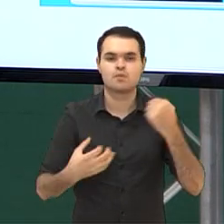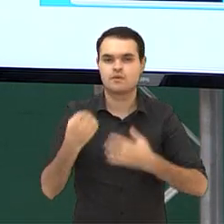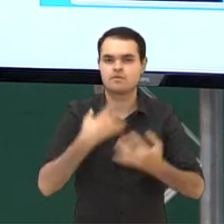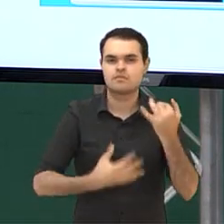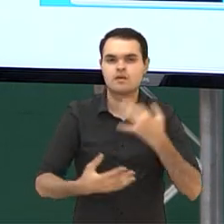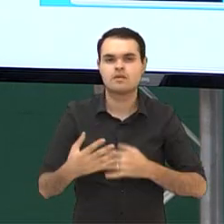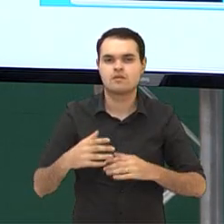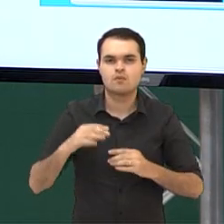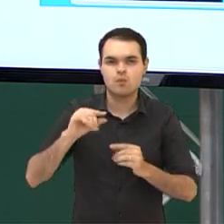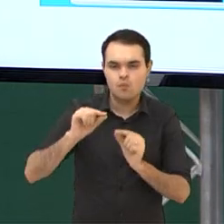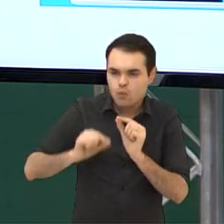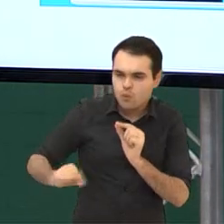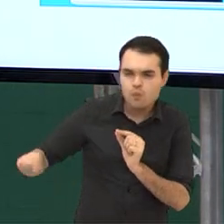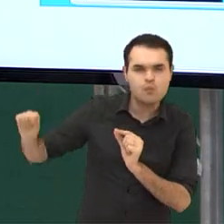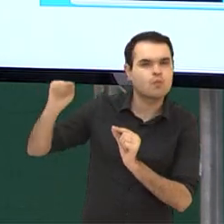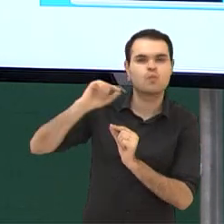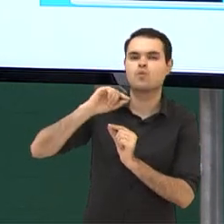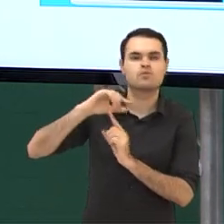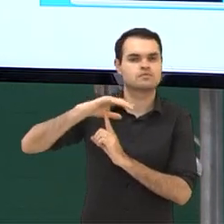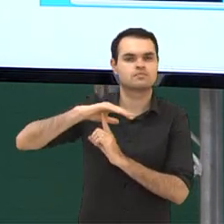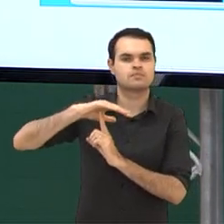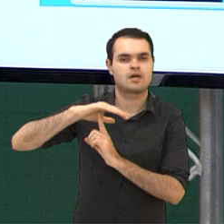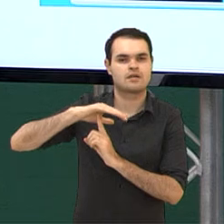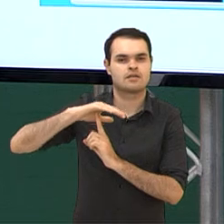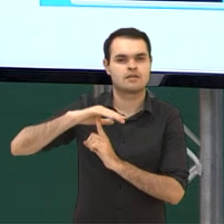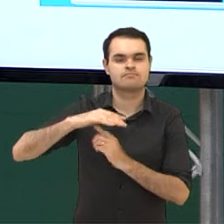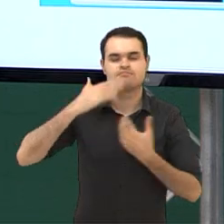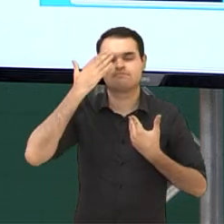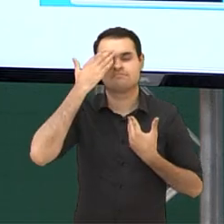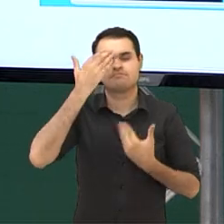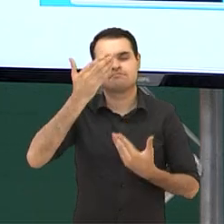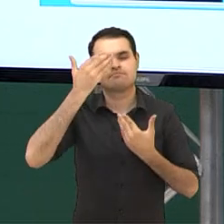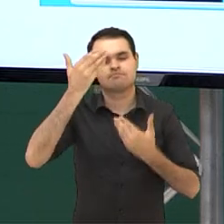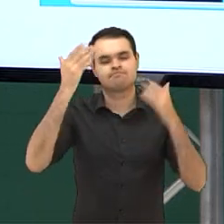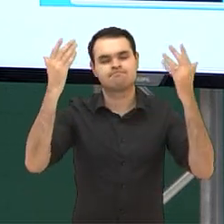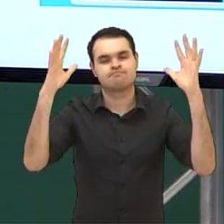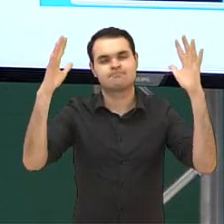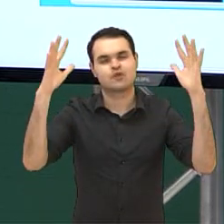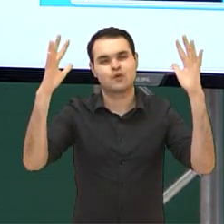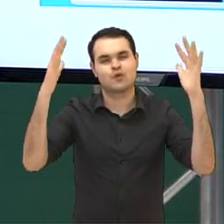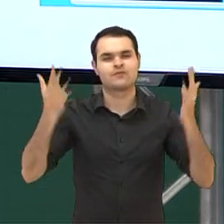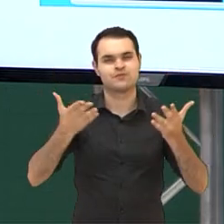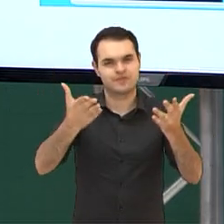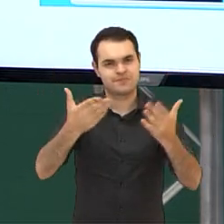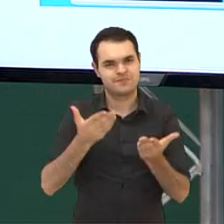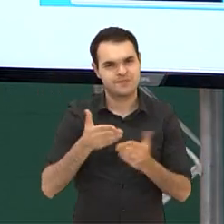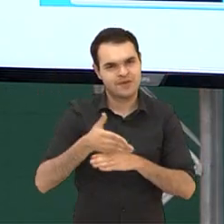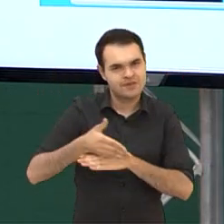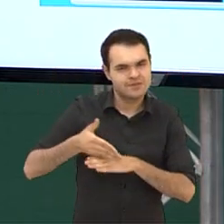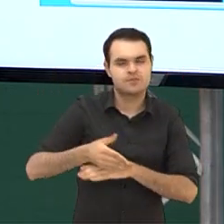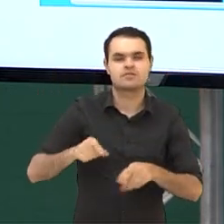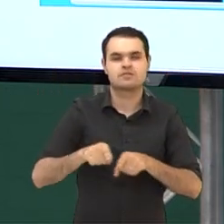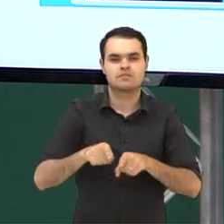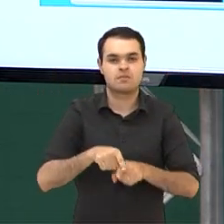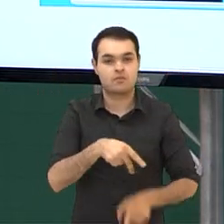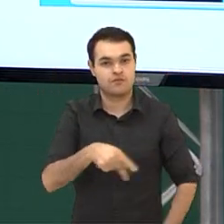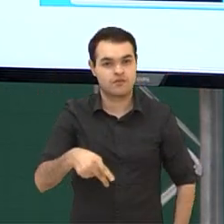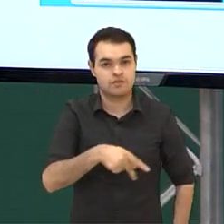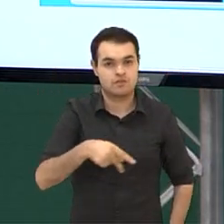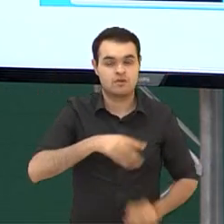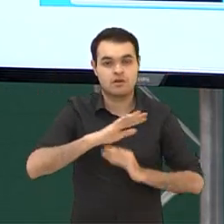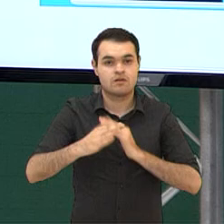do estado inteiro. Verdade. Então, pessoal, thank you very much, congratulations. Você que participou, os professores que